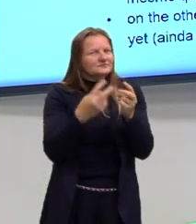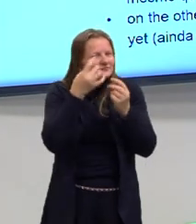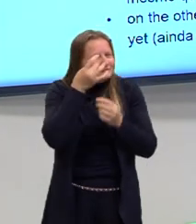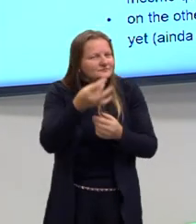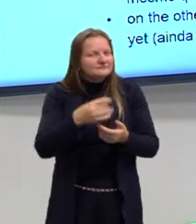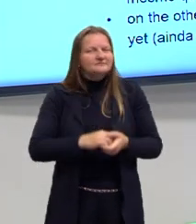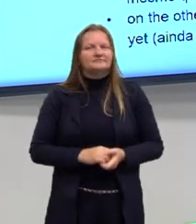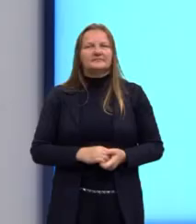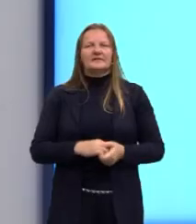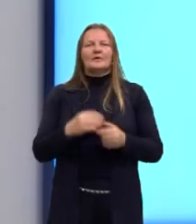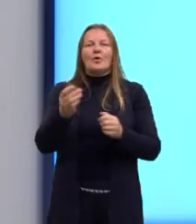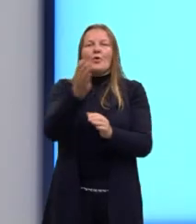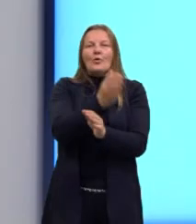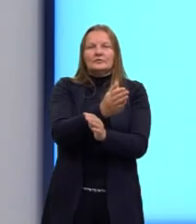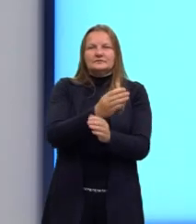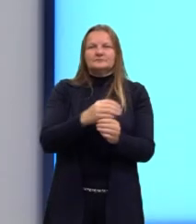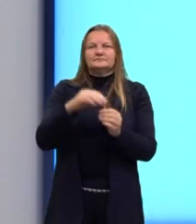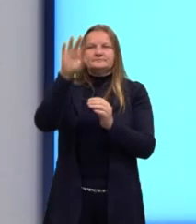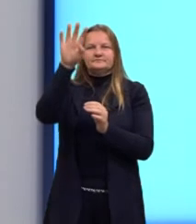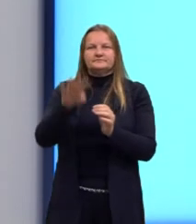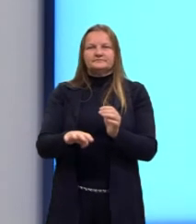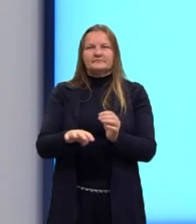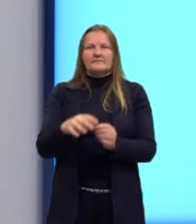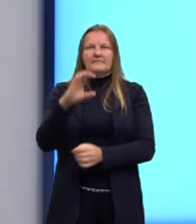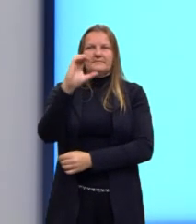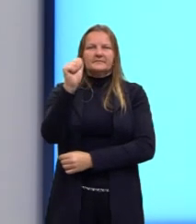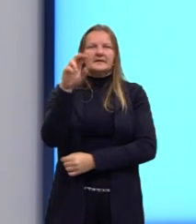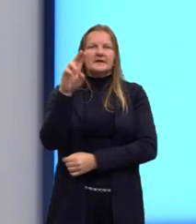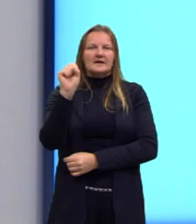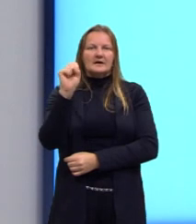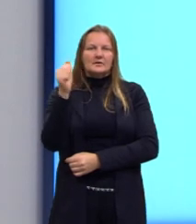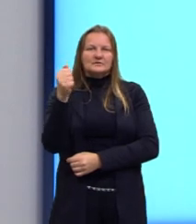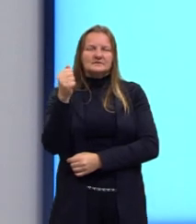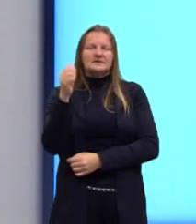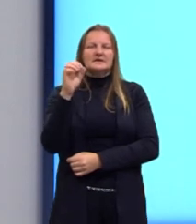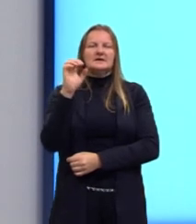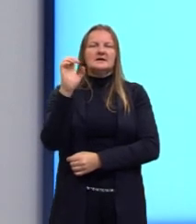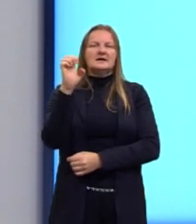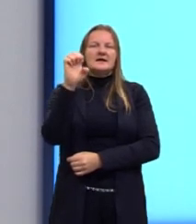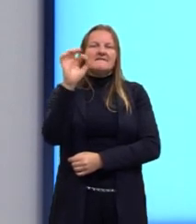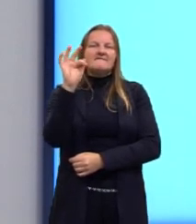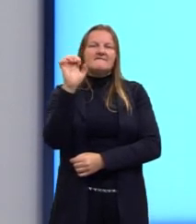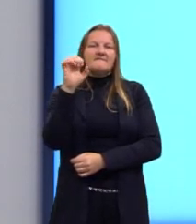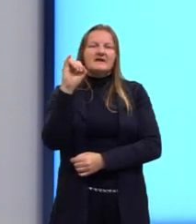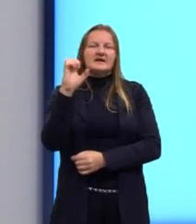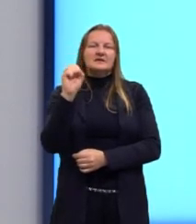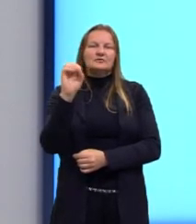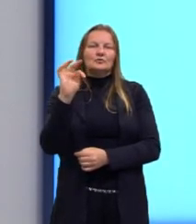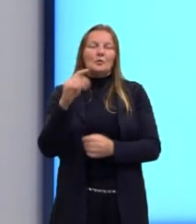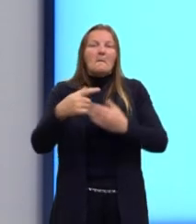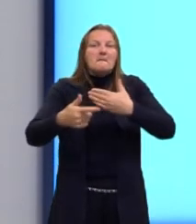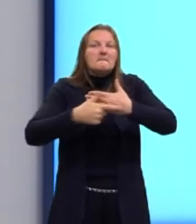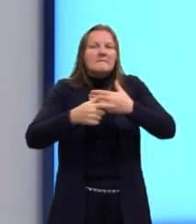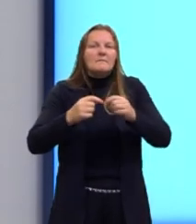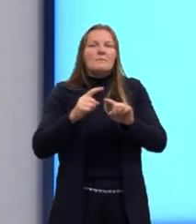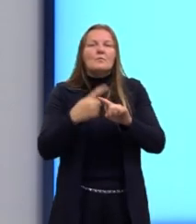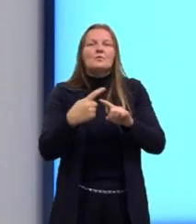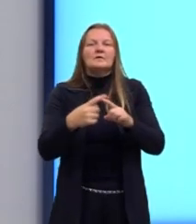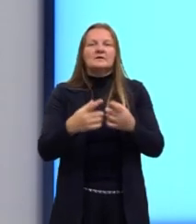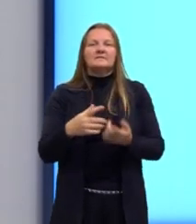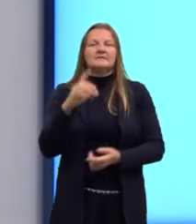Causa e efeito, o que nós temos como causa e efeito, né? Que são as famosas causais. Então, eu tenho o since, que é o desde,